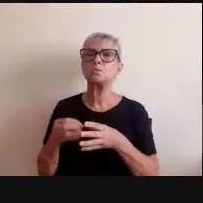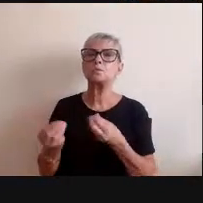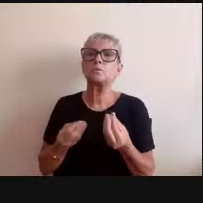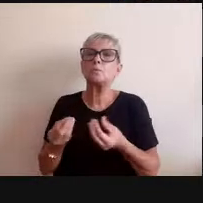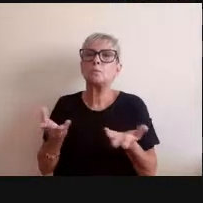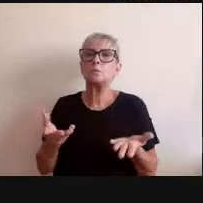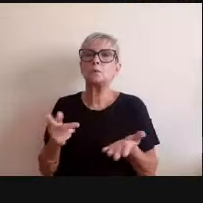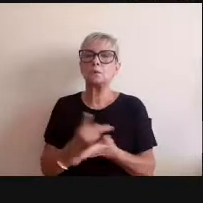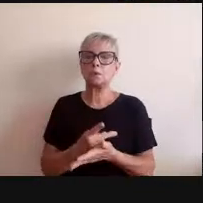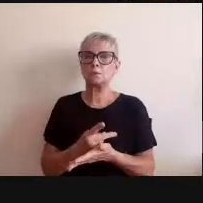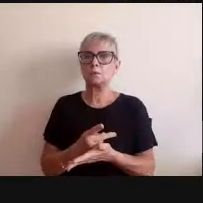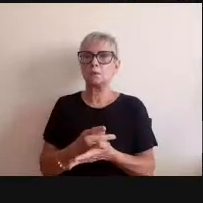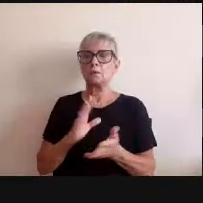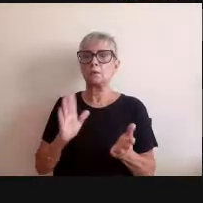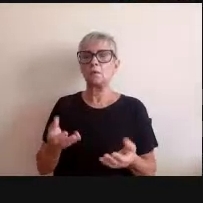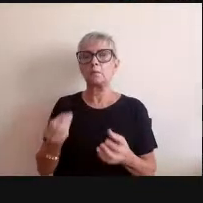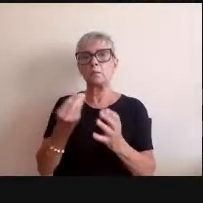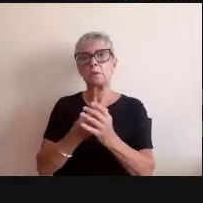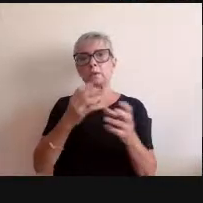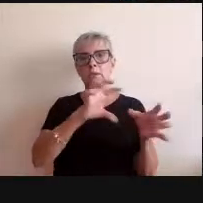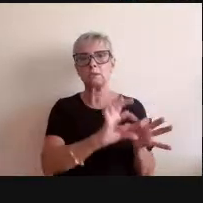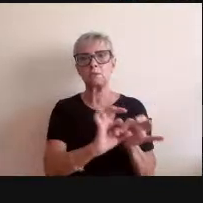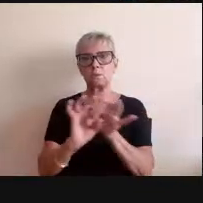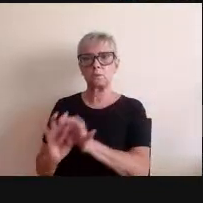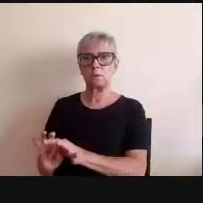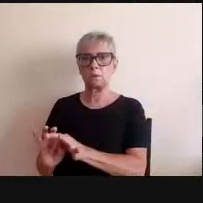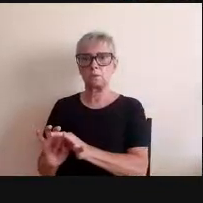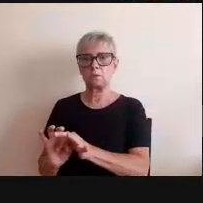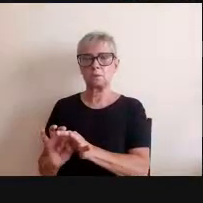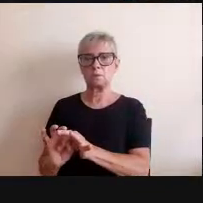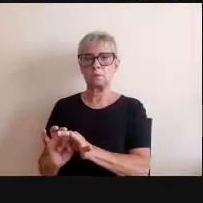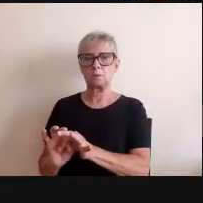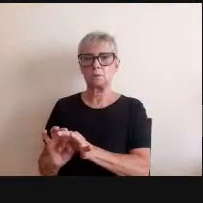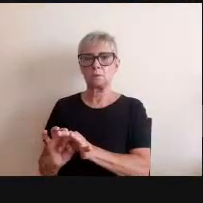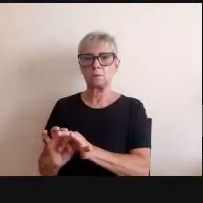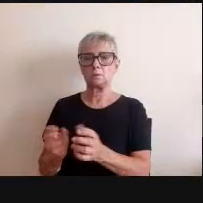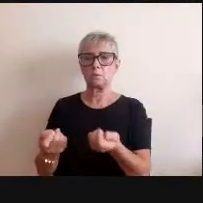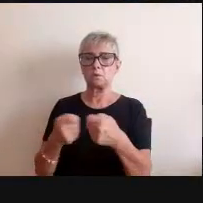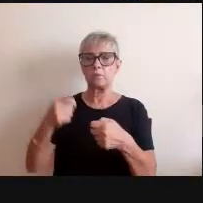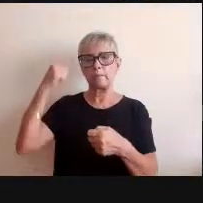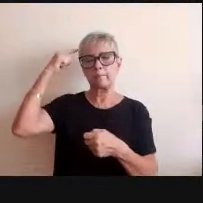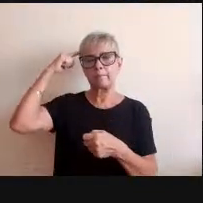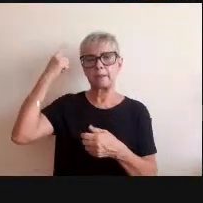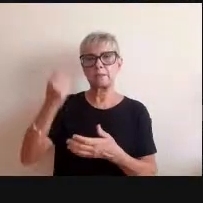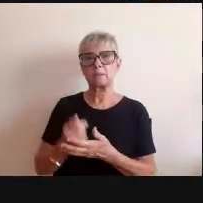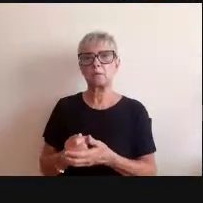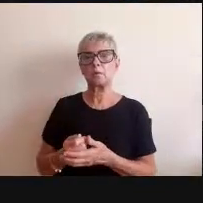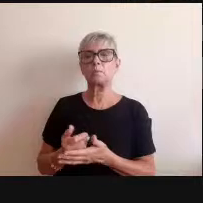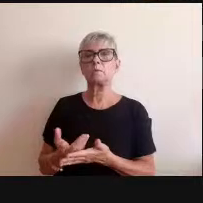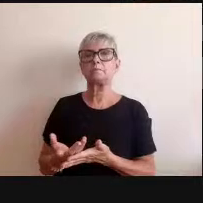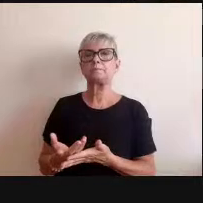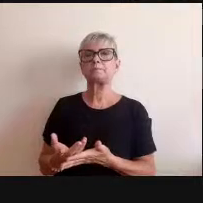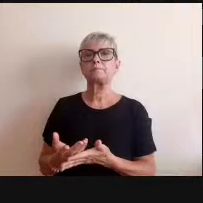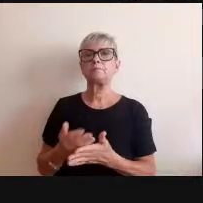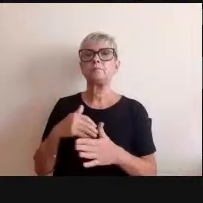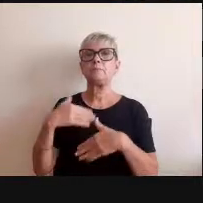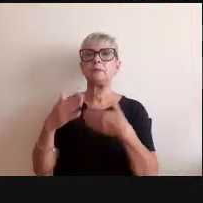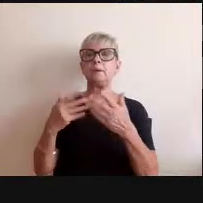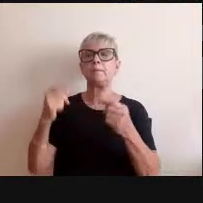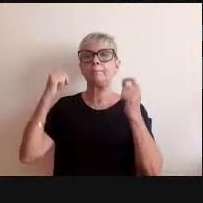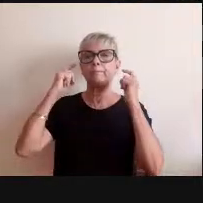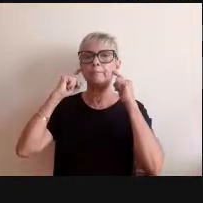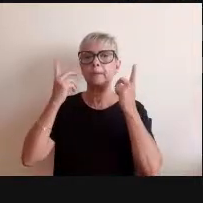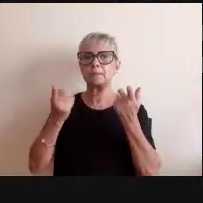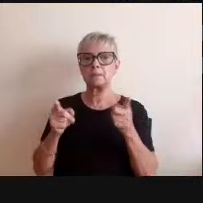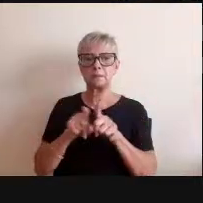dentro desse contexto né e nós podemos pensar essa posição e pensando também